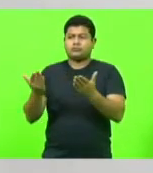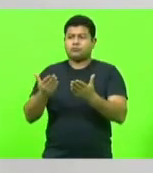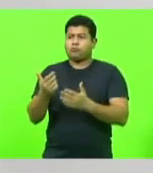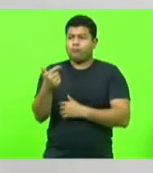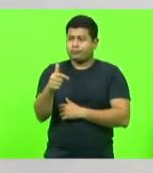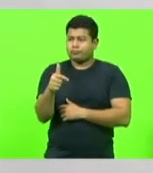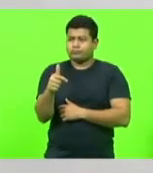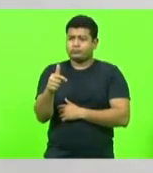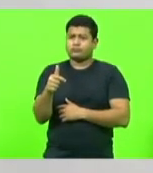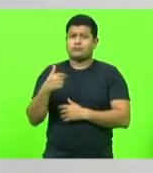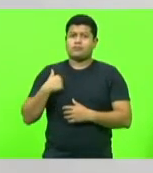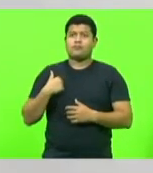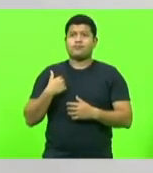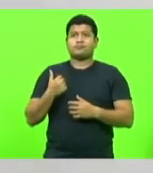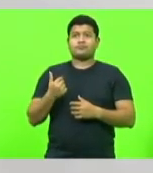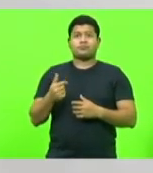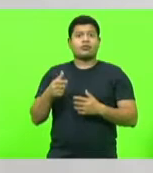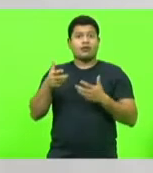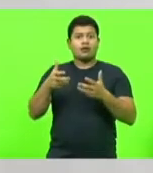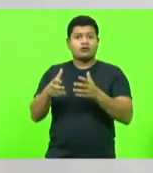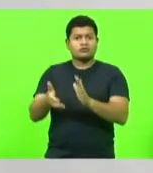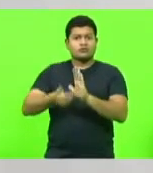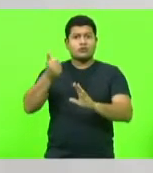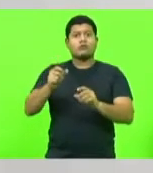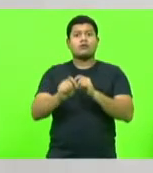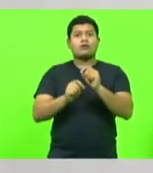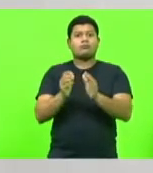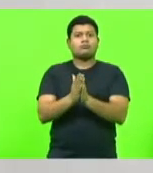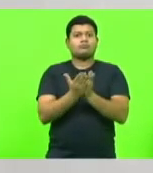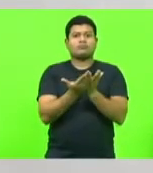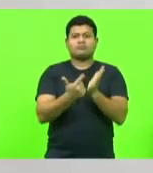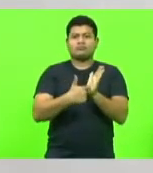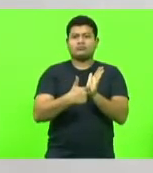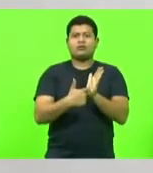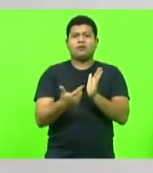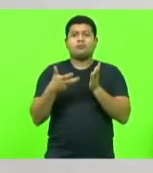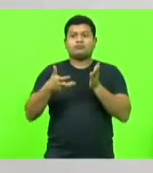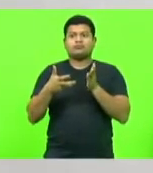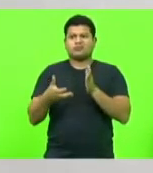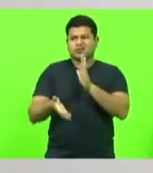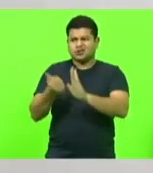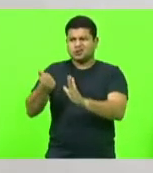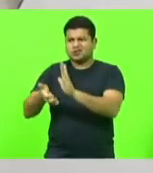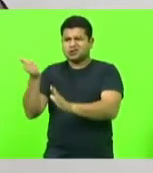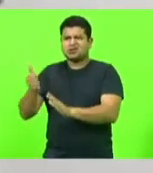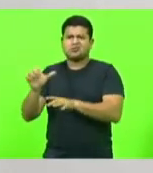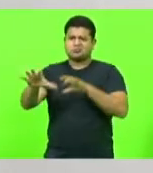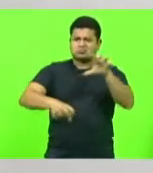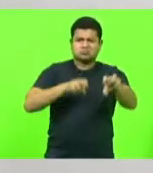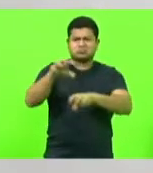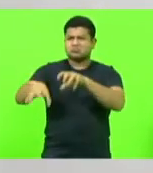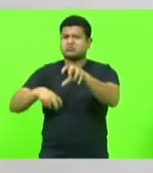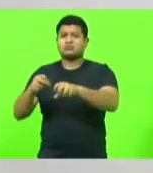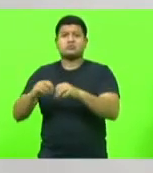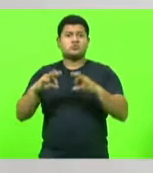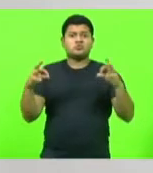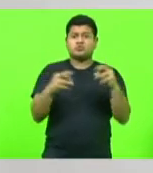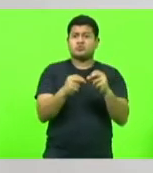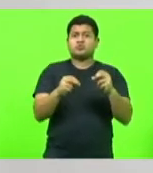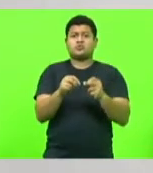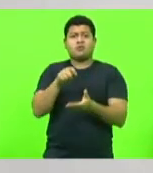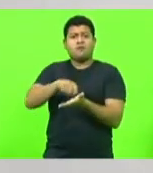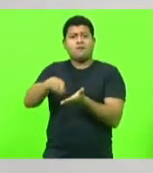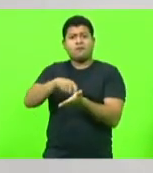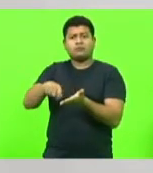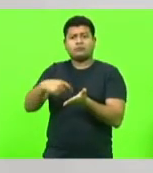outra desculpa ou justificativa. é isso aqui que os comunistas e socialistas querem tirar da sua mão. Tudo aquilo que está escrito neste